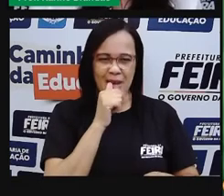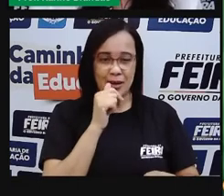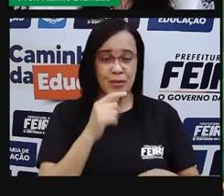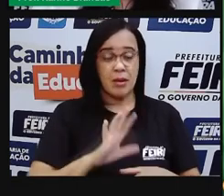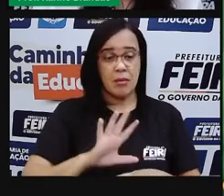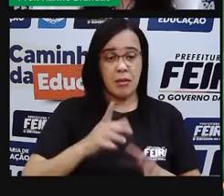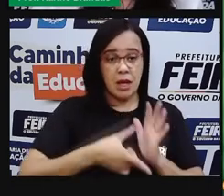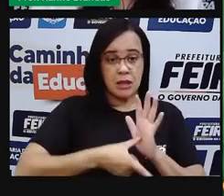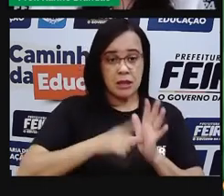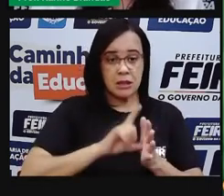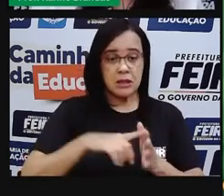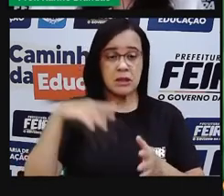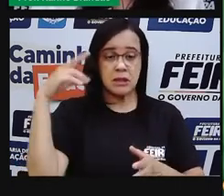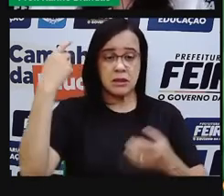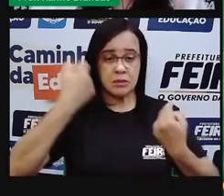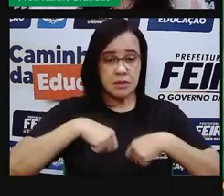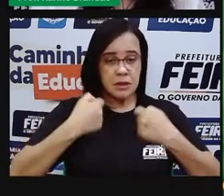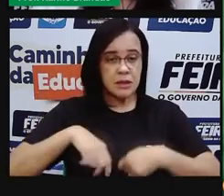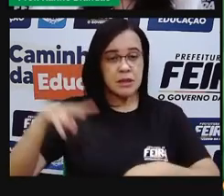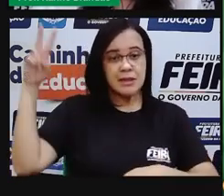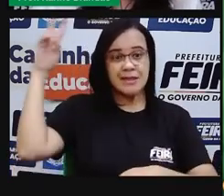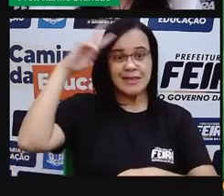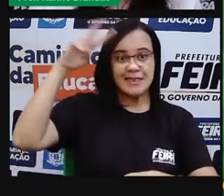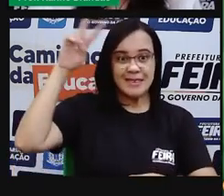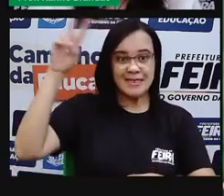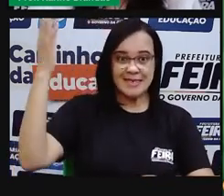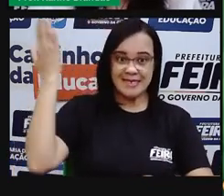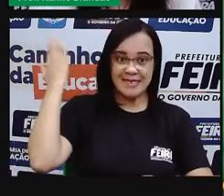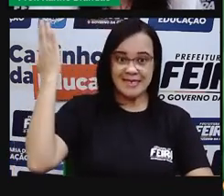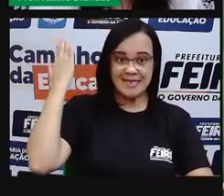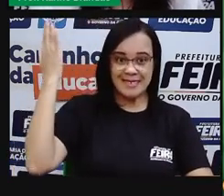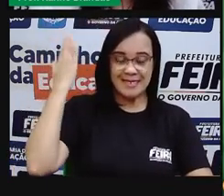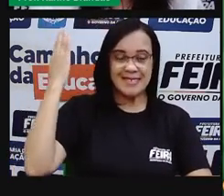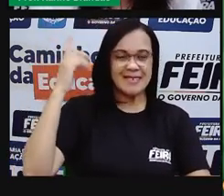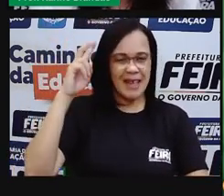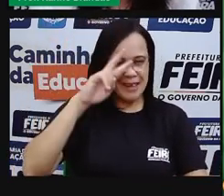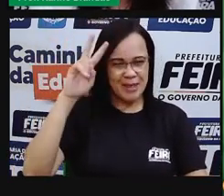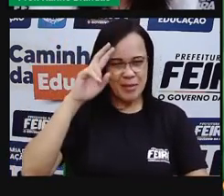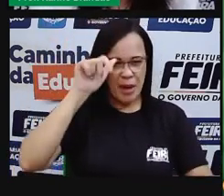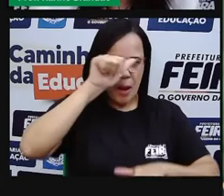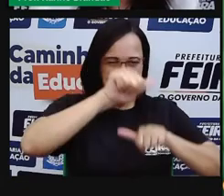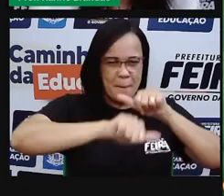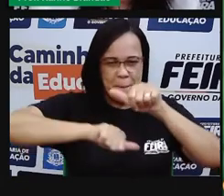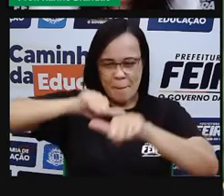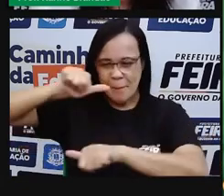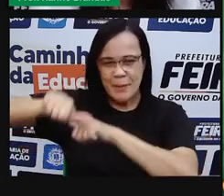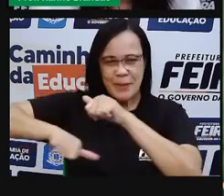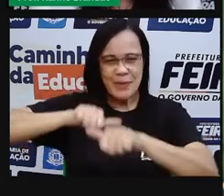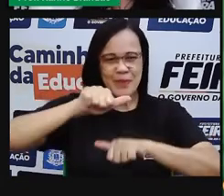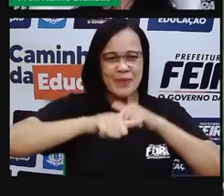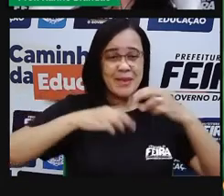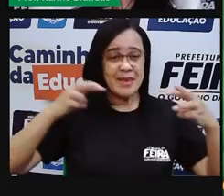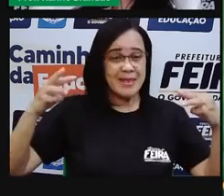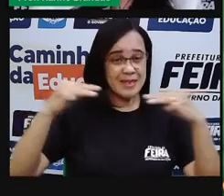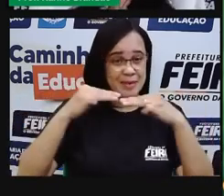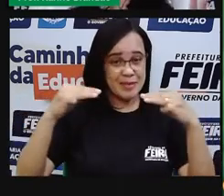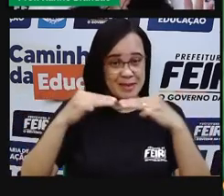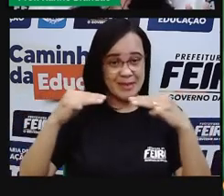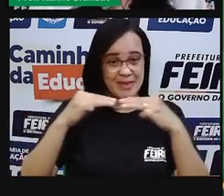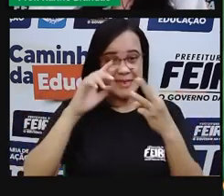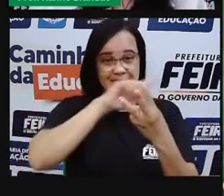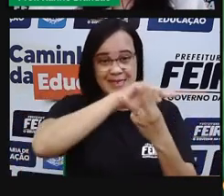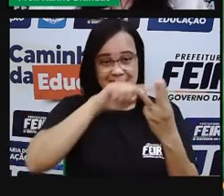lembrar um pouco da nossa última aula sobre as mudanças de estado físico da matéria. Lembra?